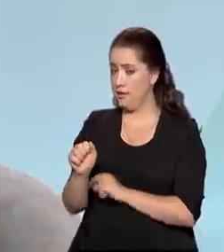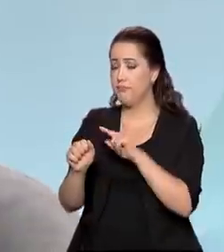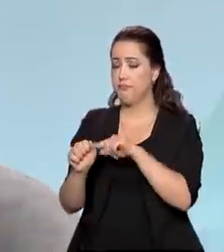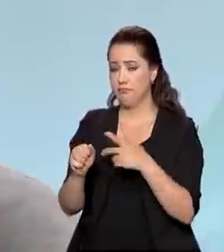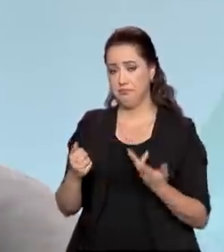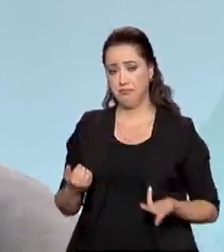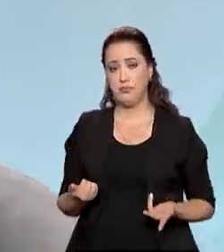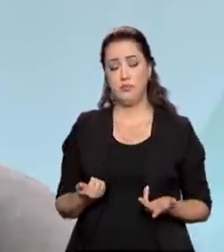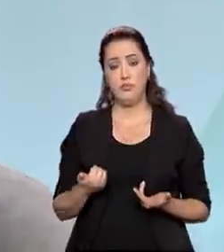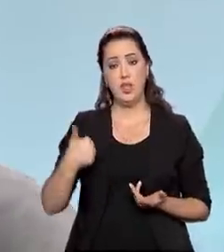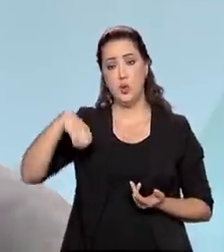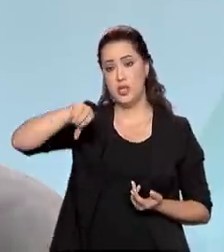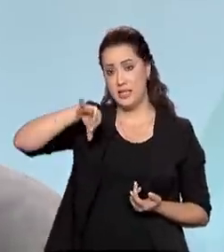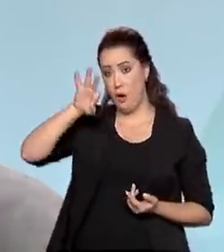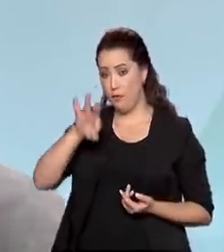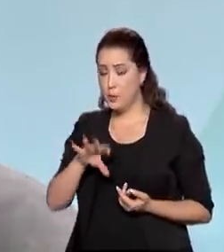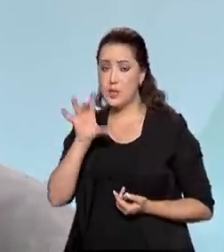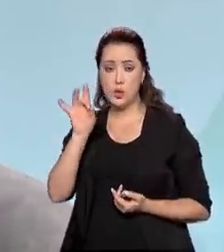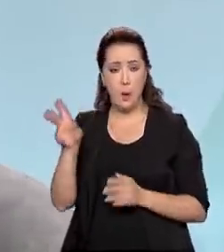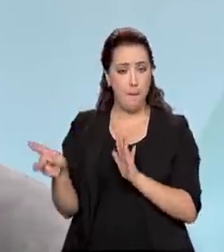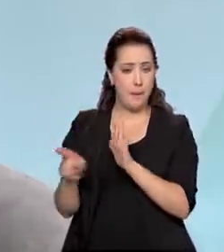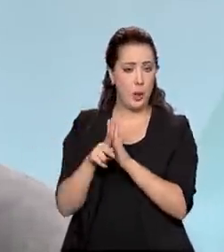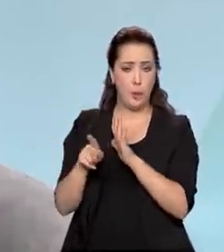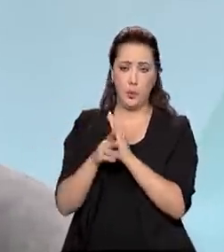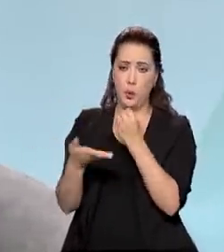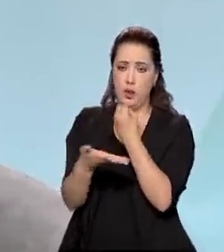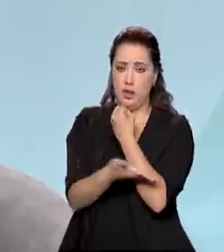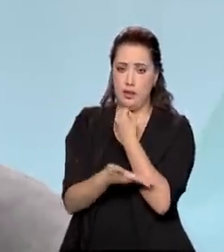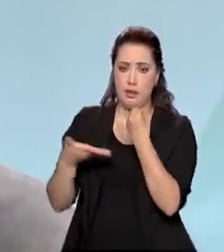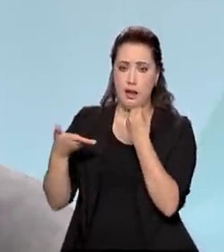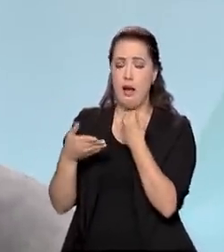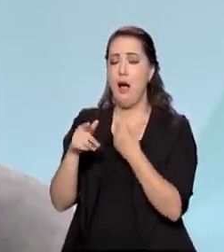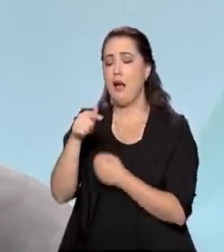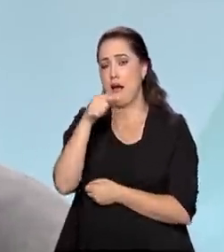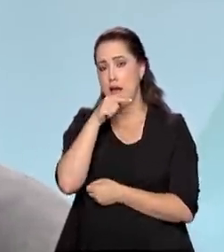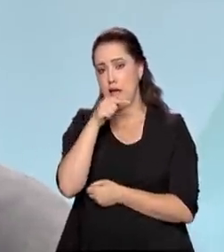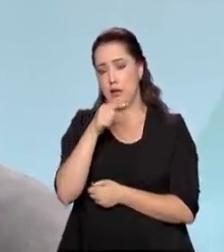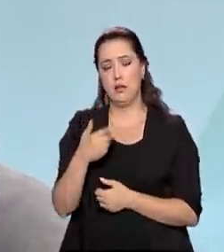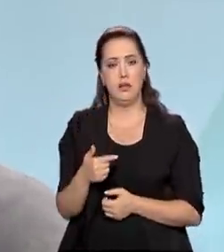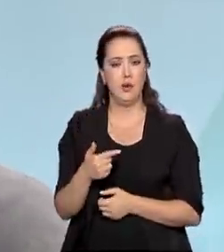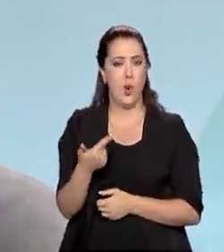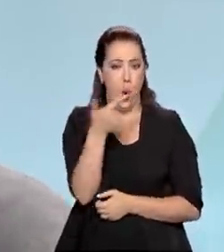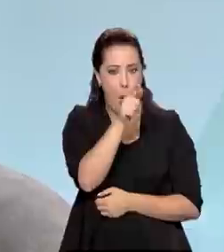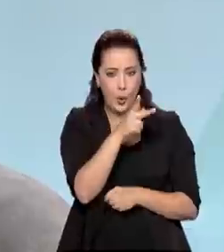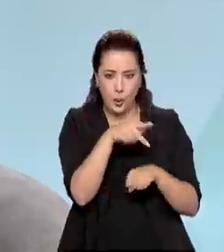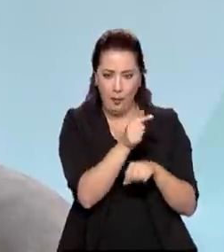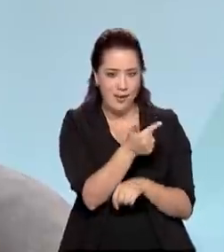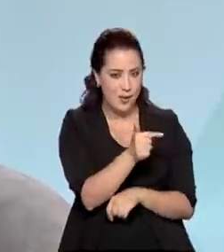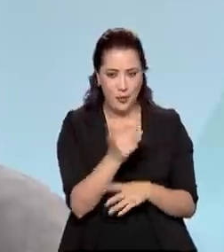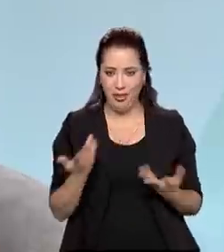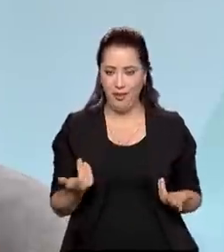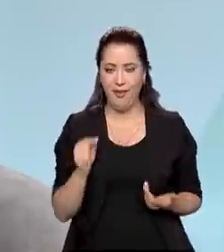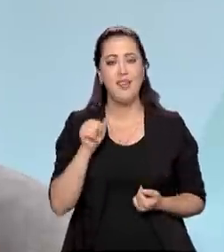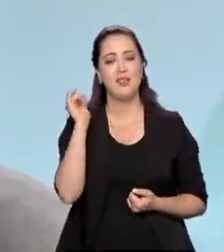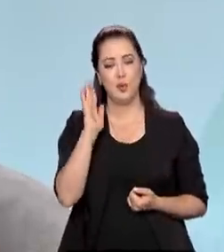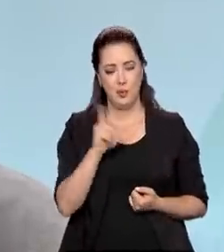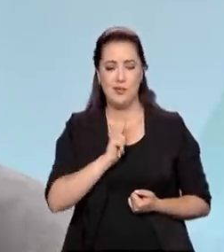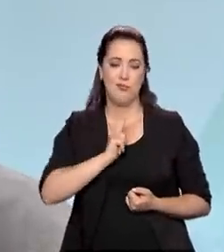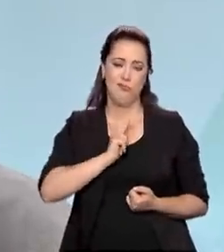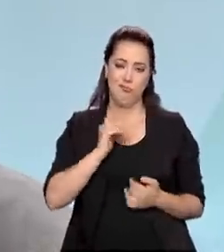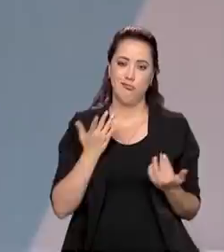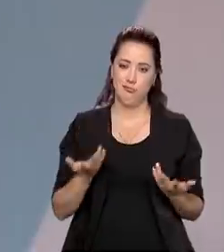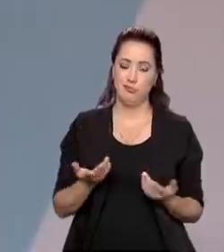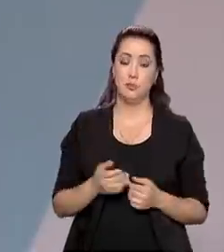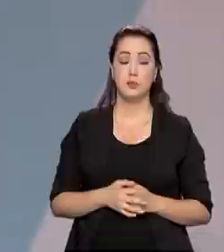são produtos da cana, produtos originários da cana, que nenhum país do mundo tem isso na matriz nessa quantidade tão